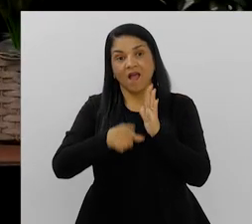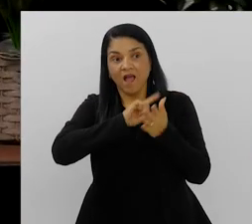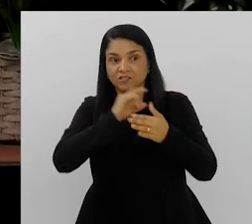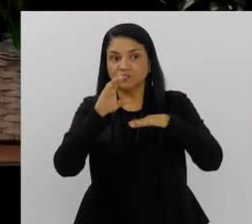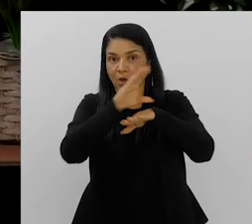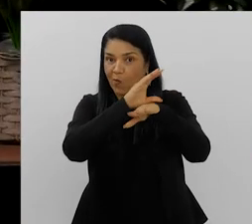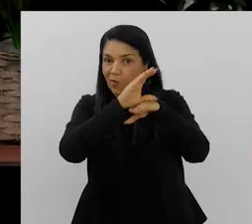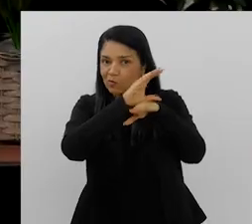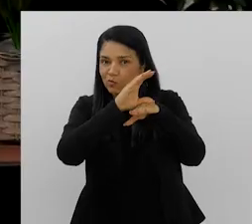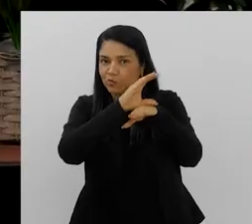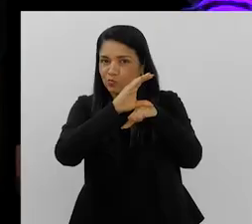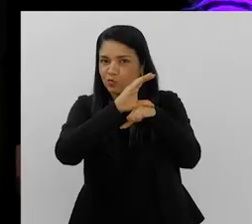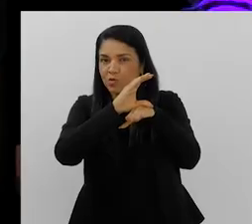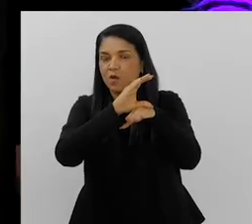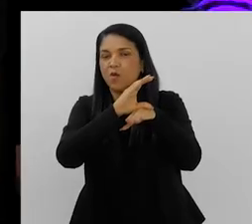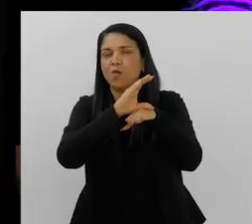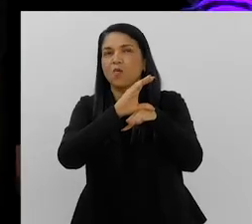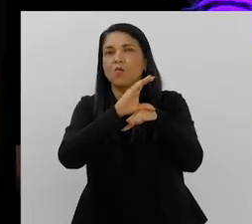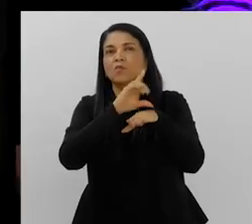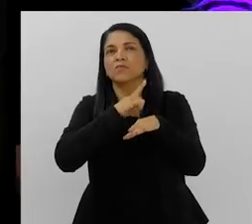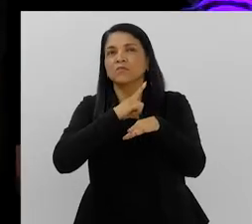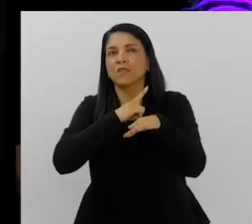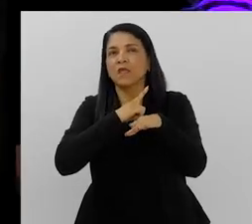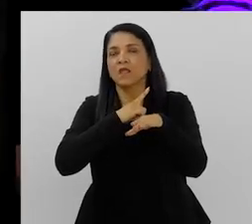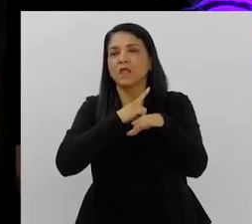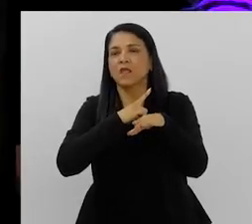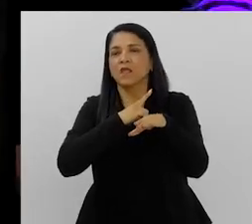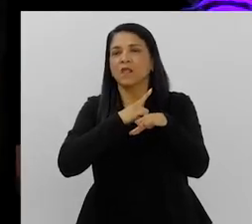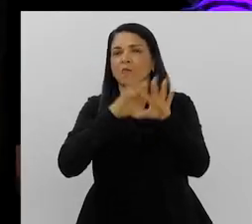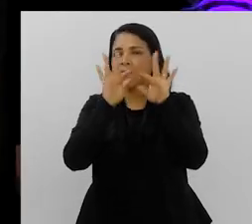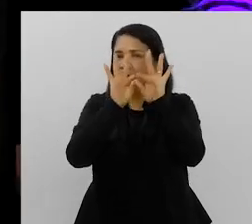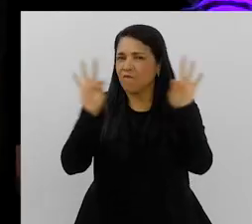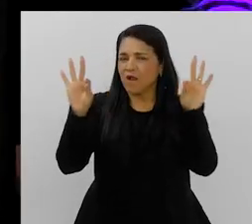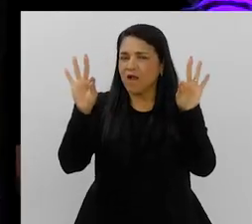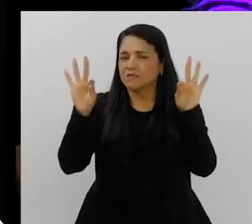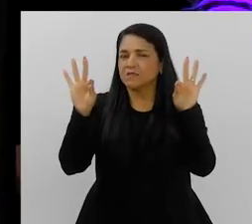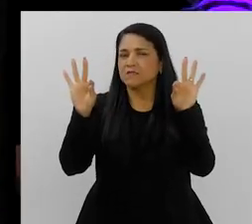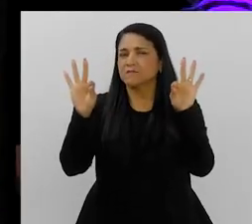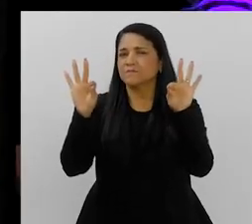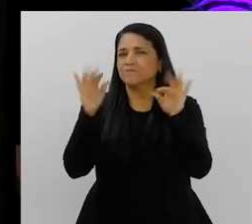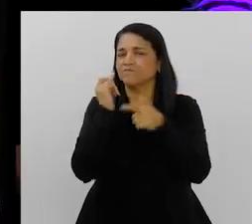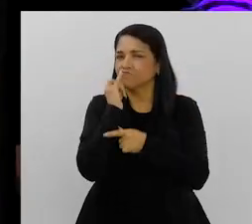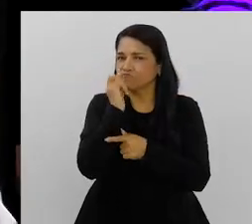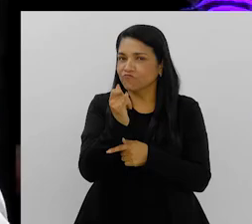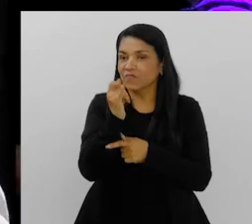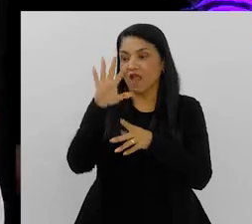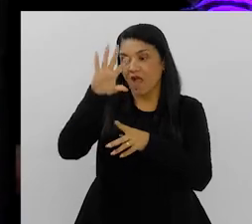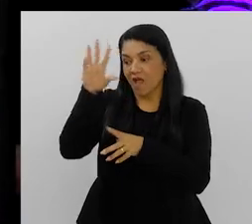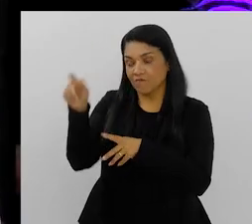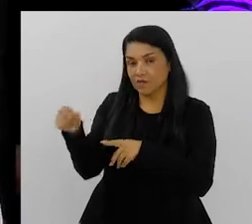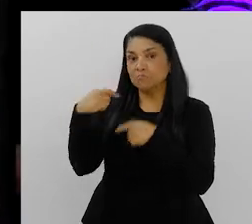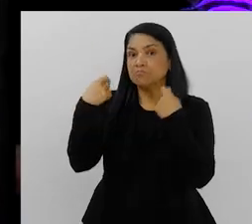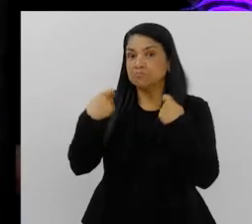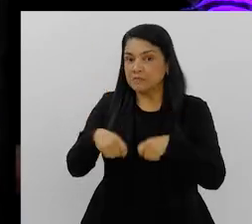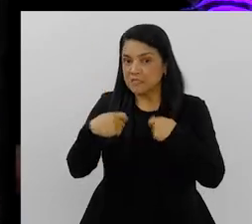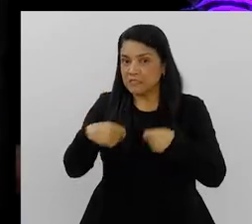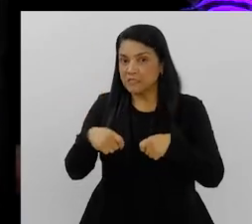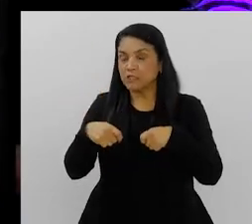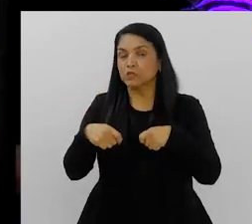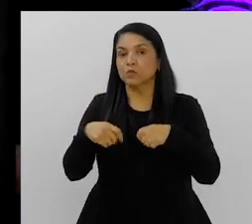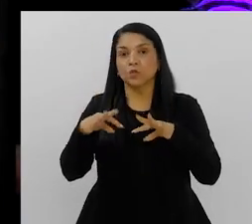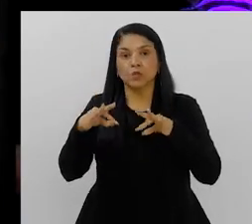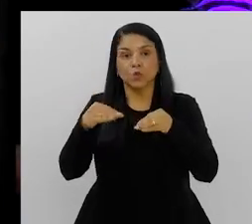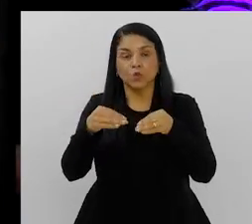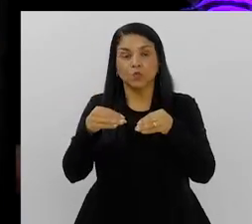antes até da nossa Constituição, né? Nós temos um ditado que se fala, né? O ditado africano é